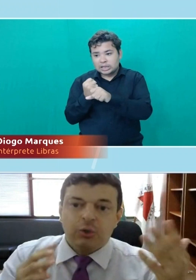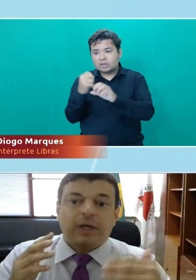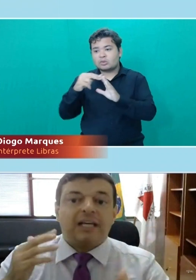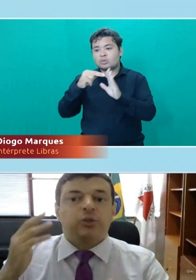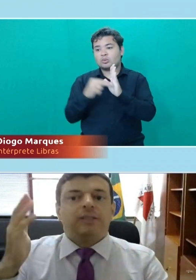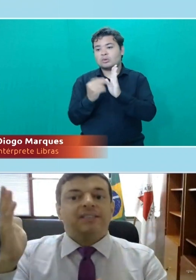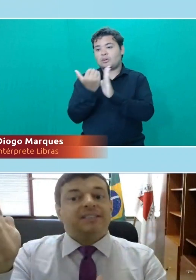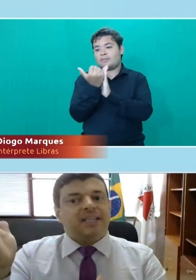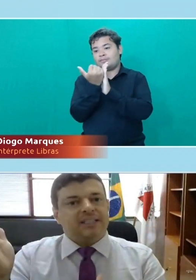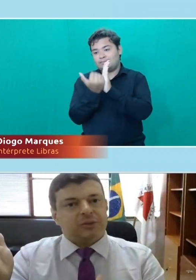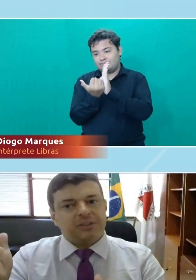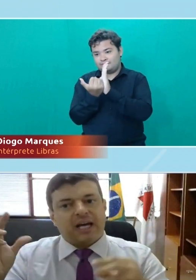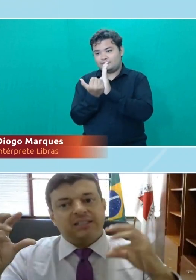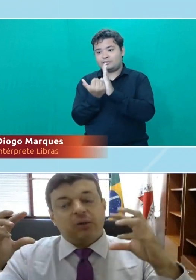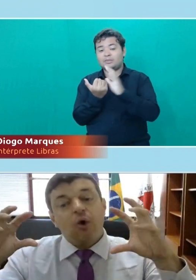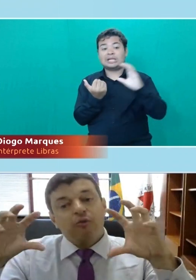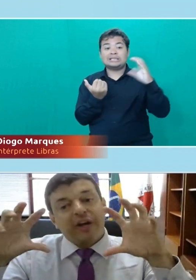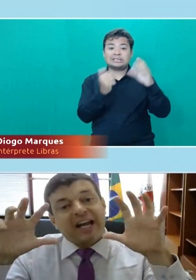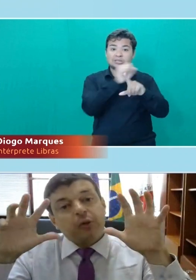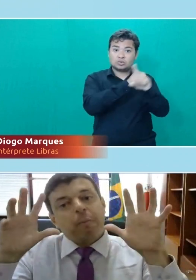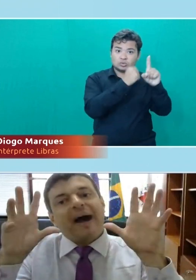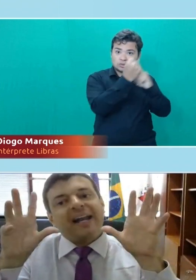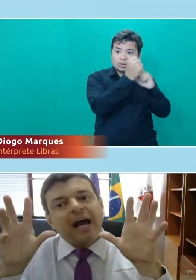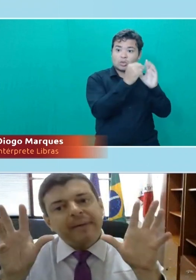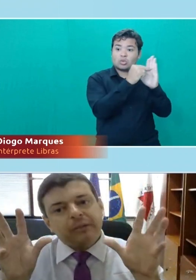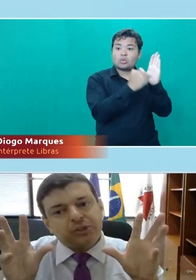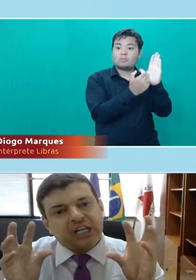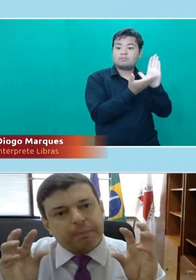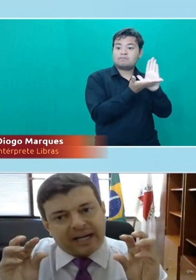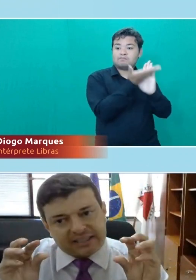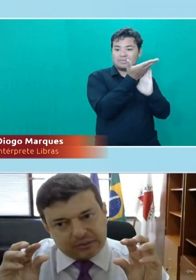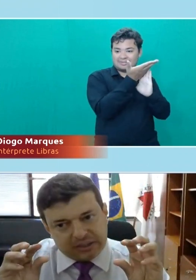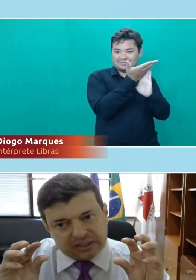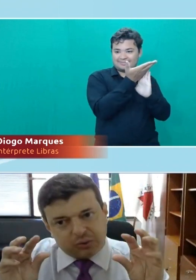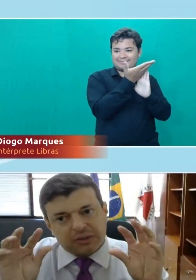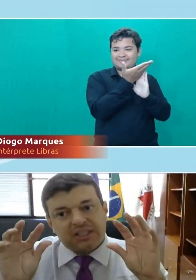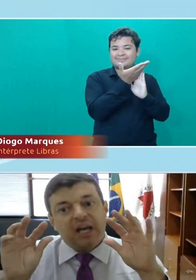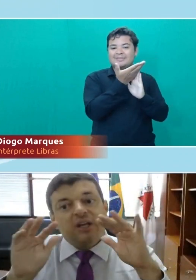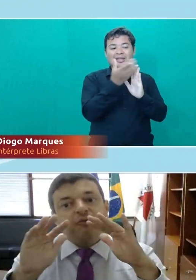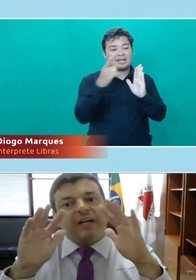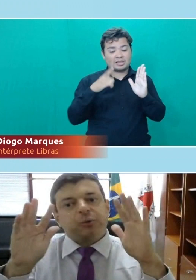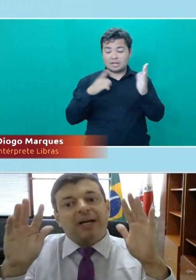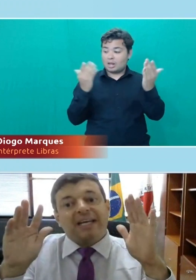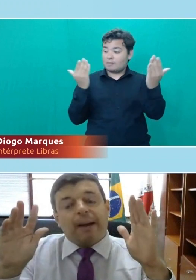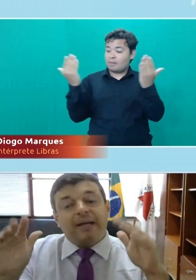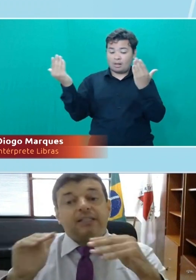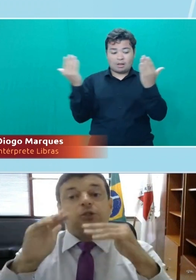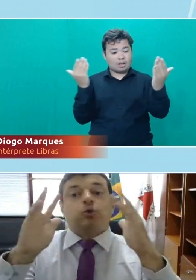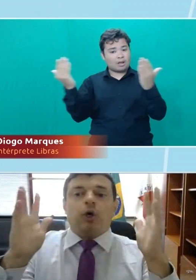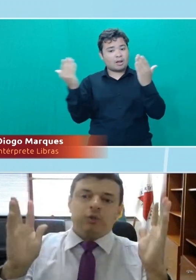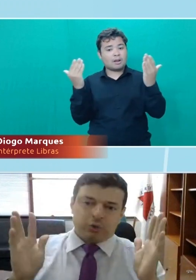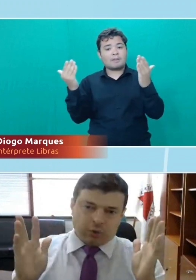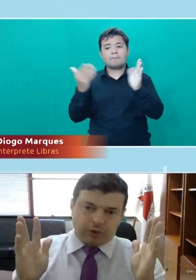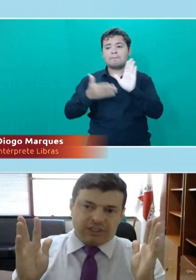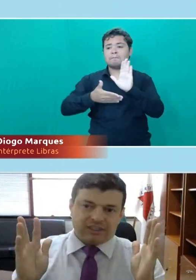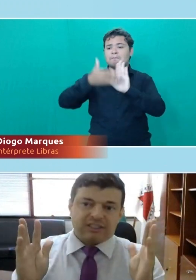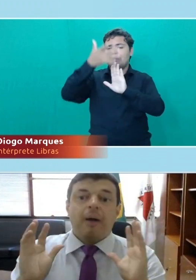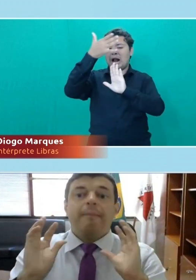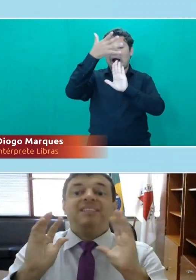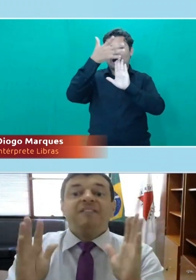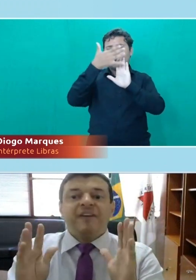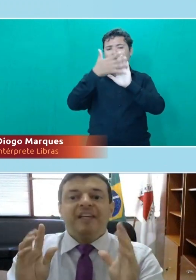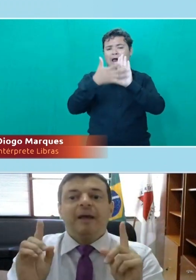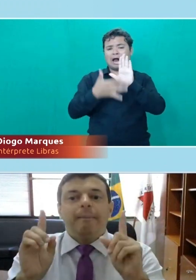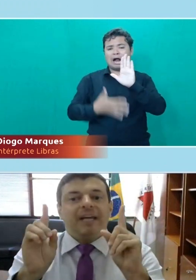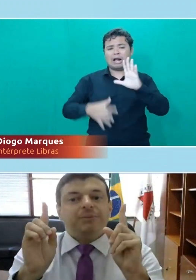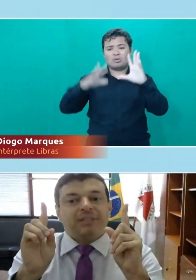do que as notas nas ciências sociais. Então, foi criado um parâmetro de equiparação dessas notas e eu faço um ranqueamento entre todos os cotistas.